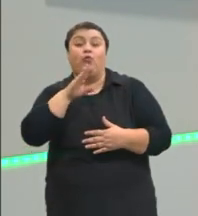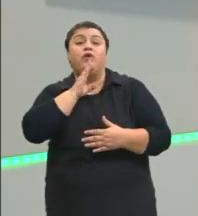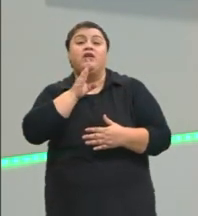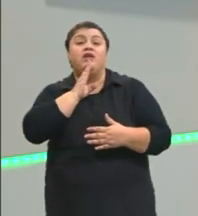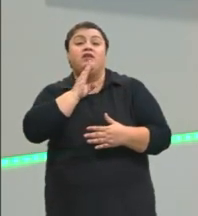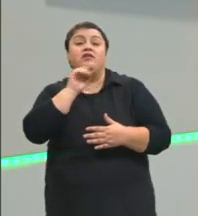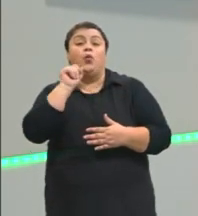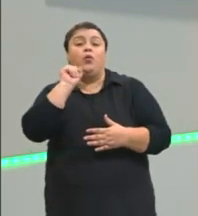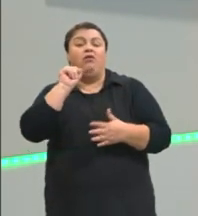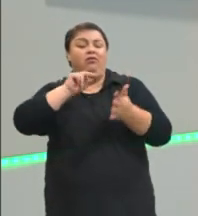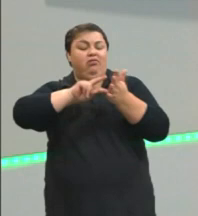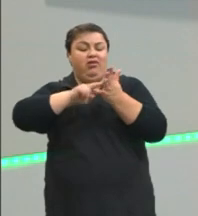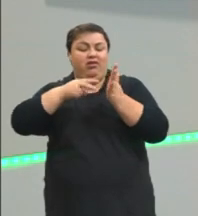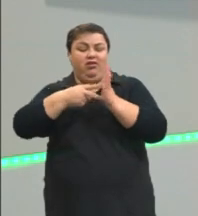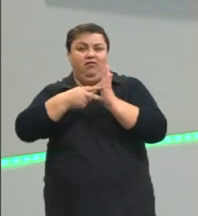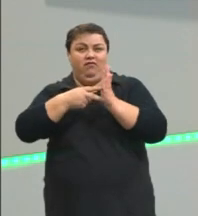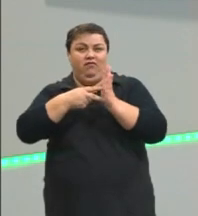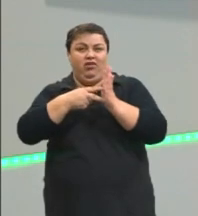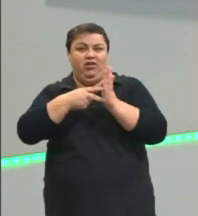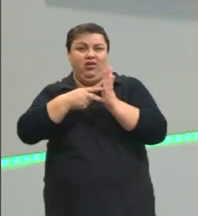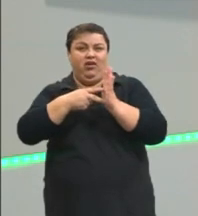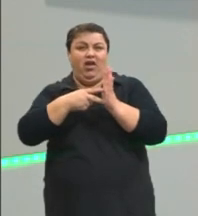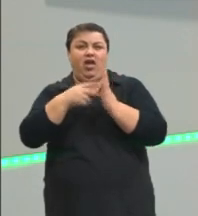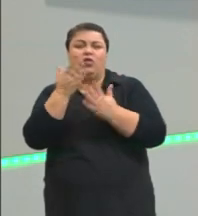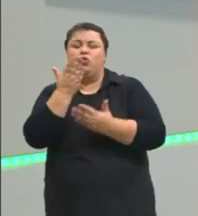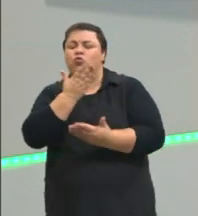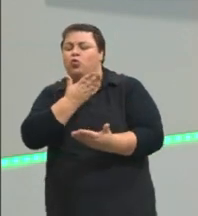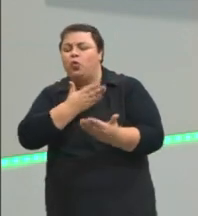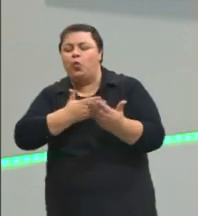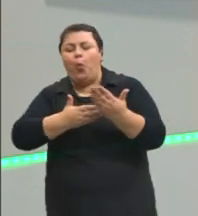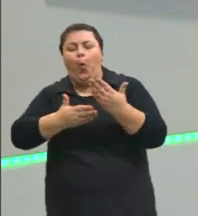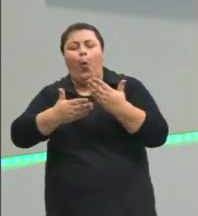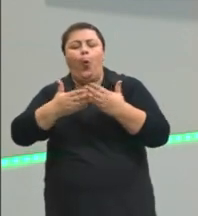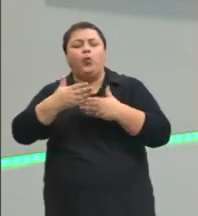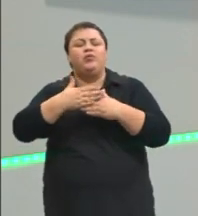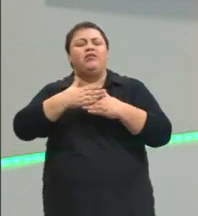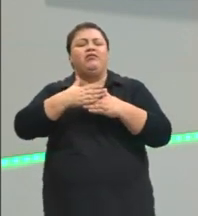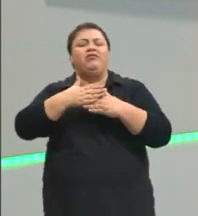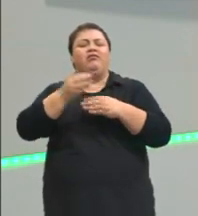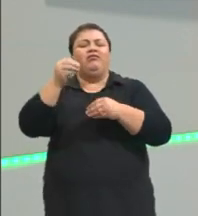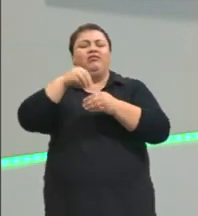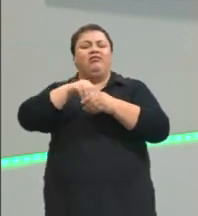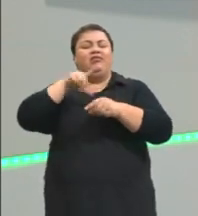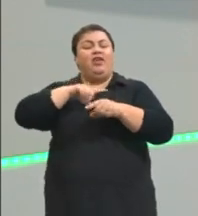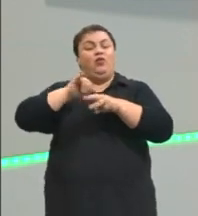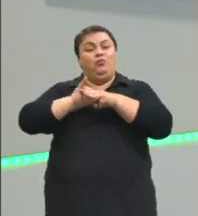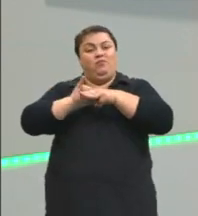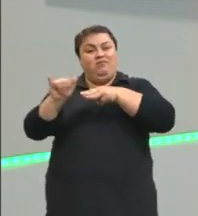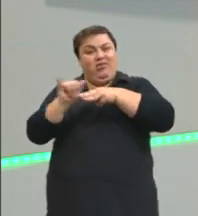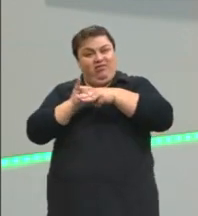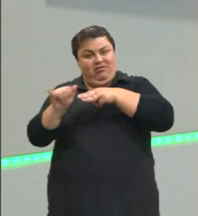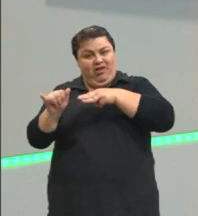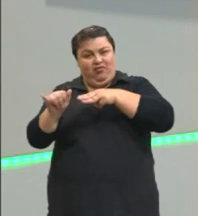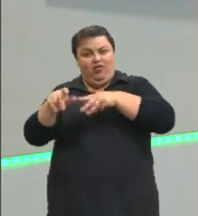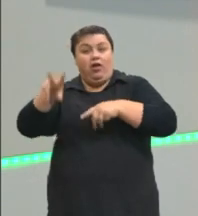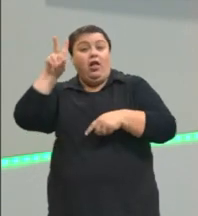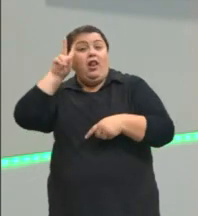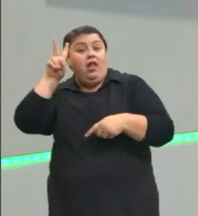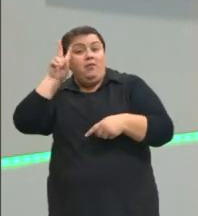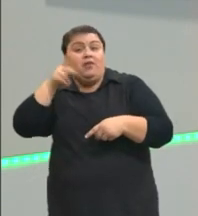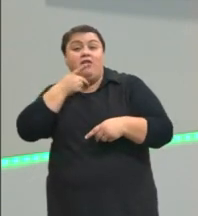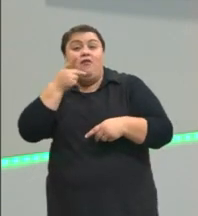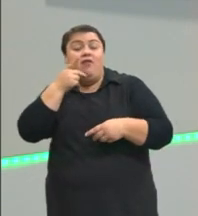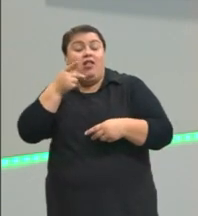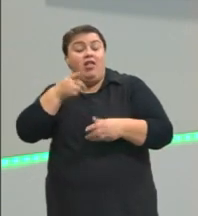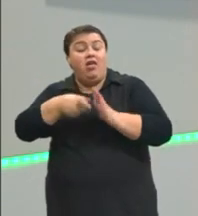que elas significam, todas elas transmitem uma mensagem. Lembra que eu falei antes que língua